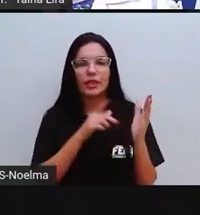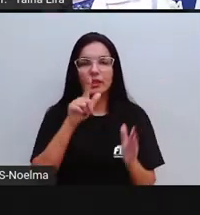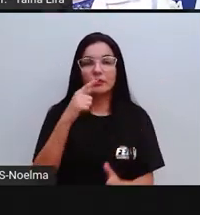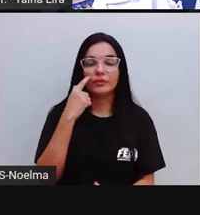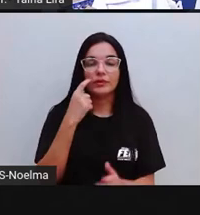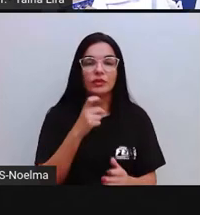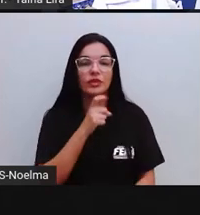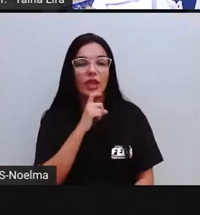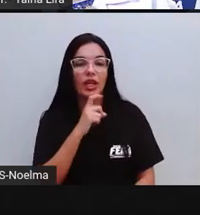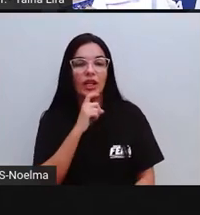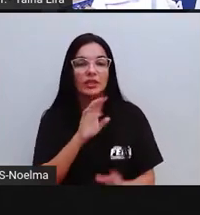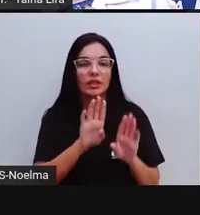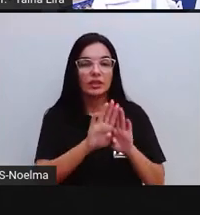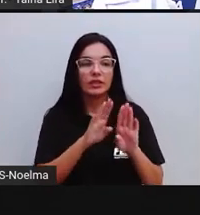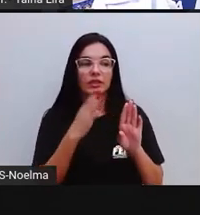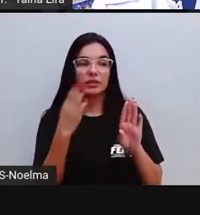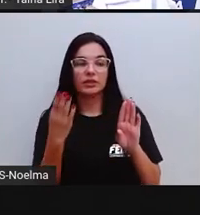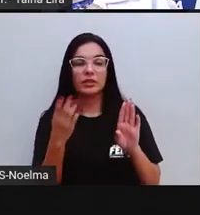Geladeira, olha lá.